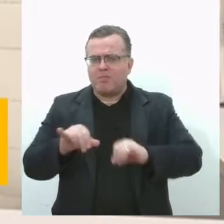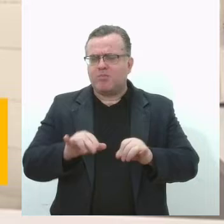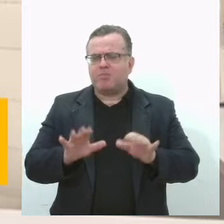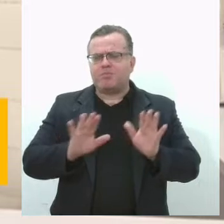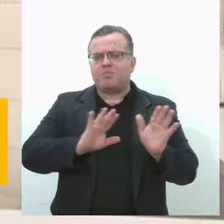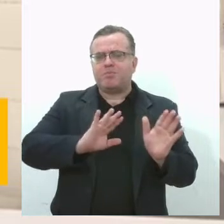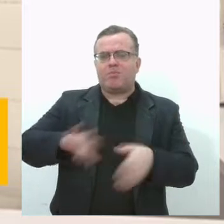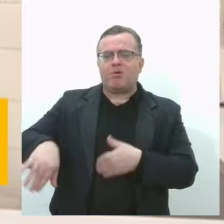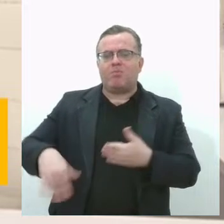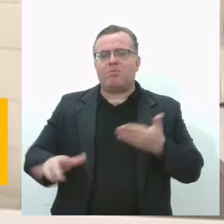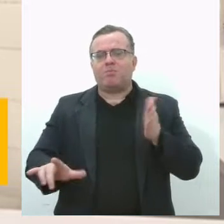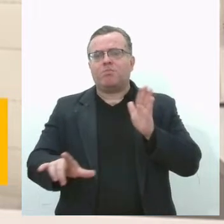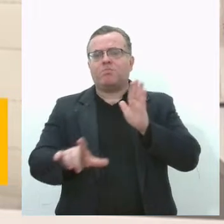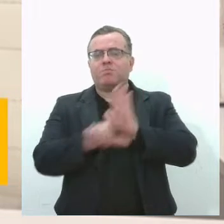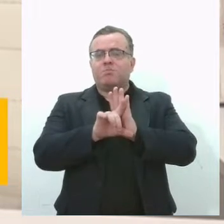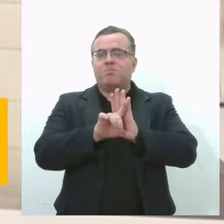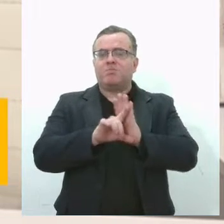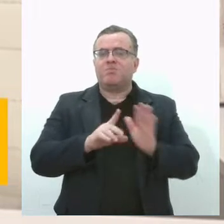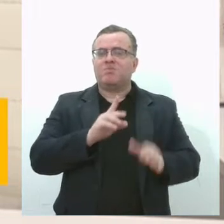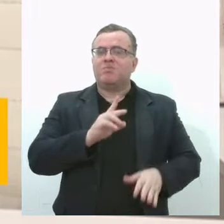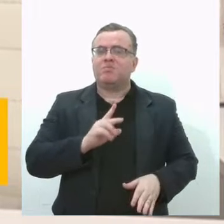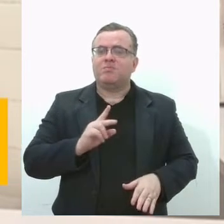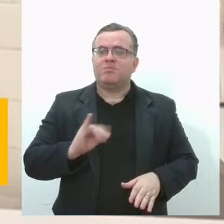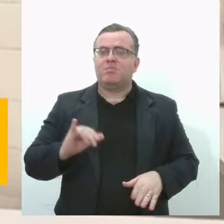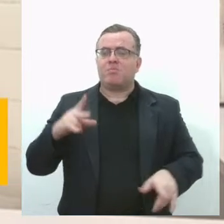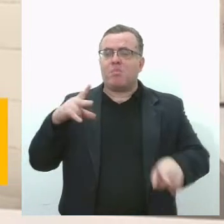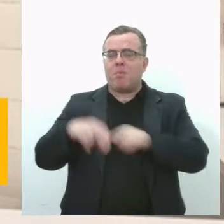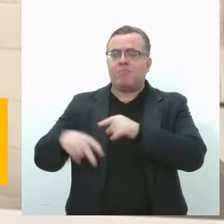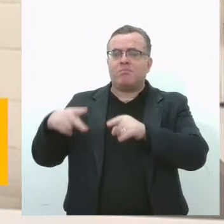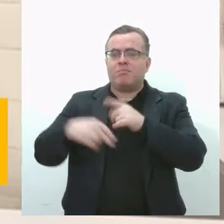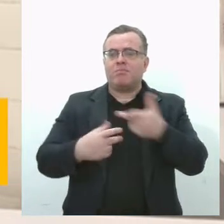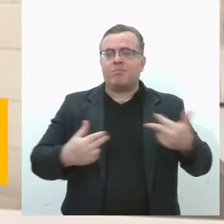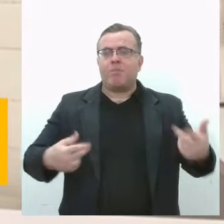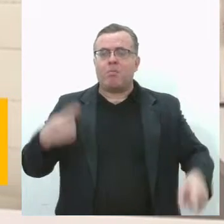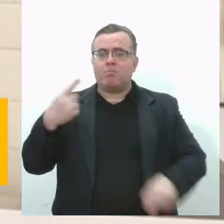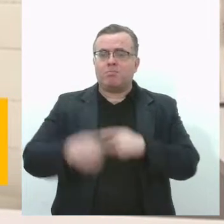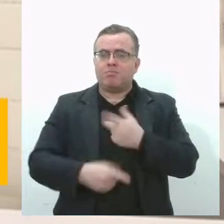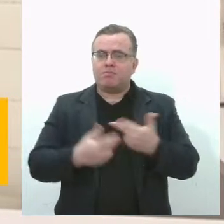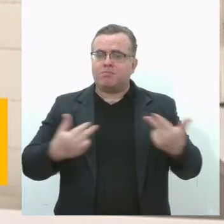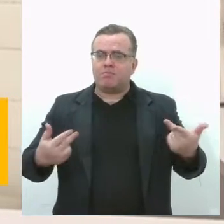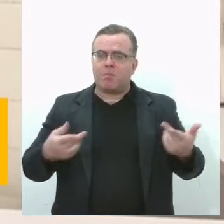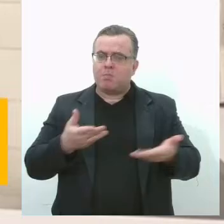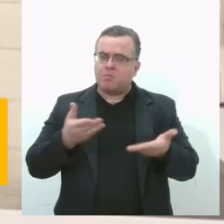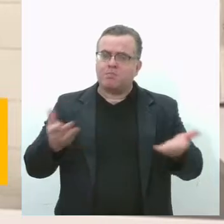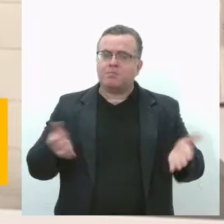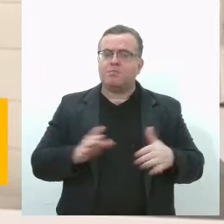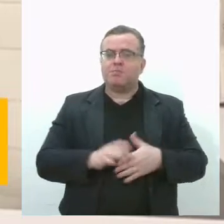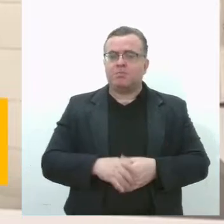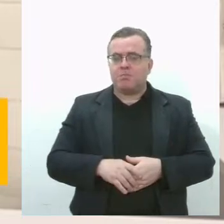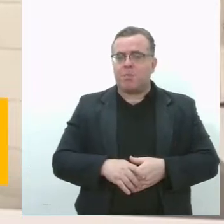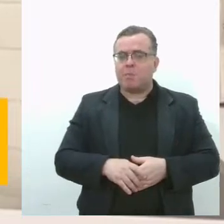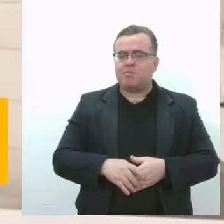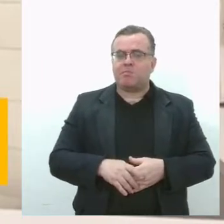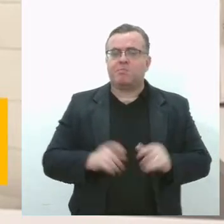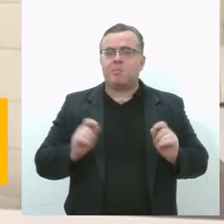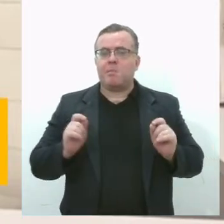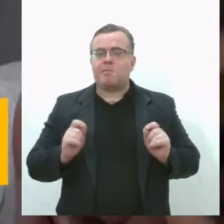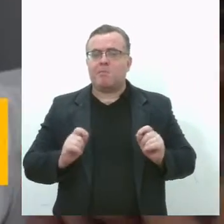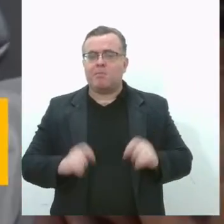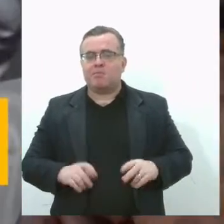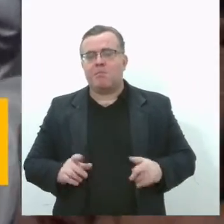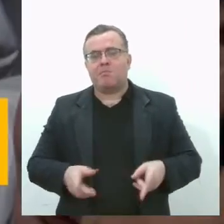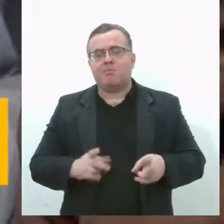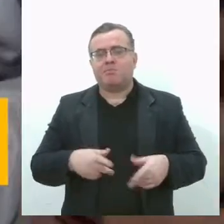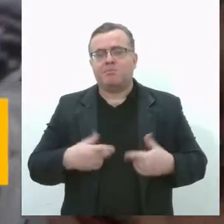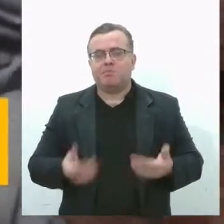veio para quebrar esse incentivo ao consumo desses refrigerantes, hambúrgueres, pizzas, nessas cantinas.